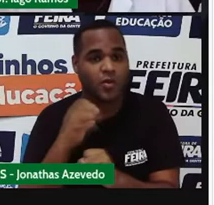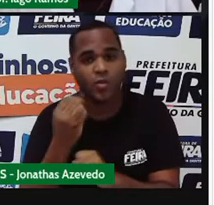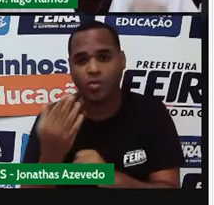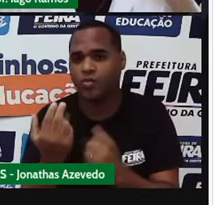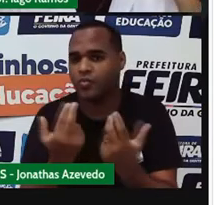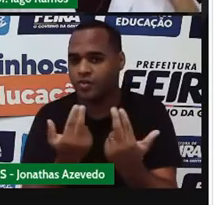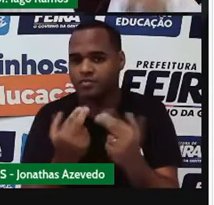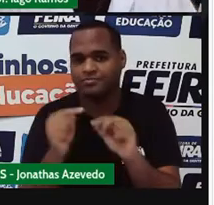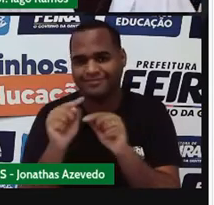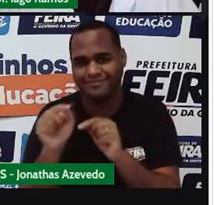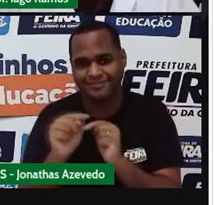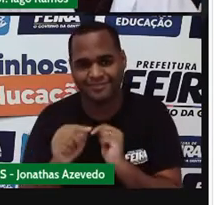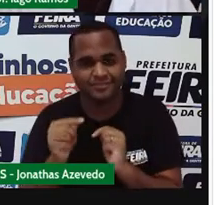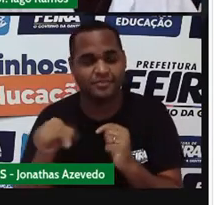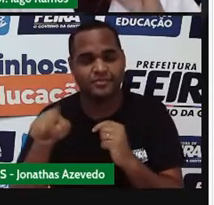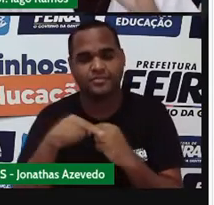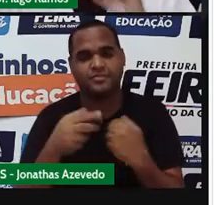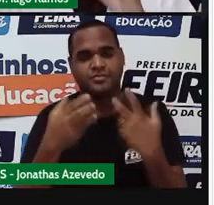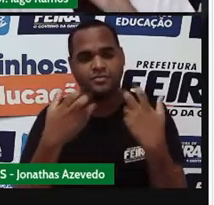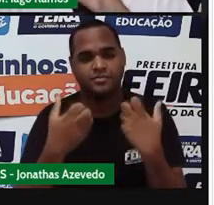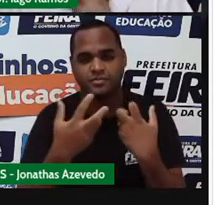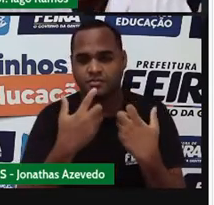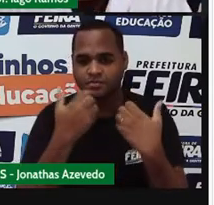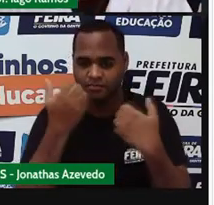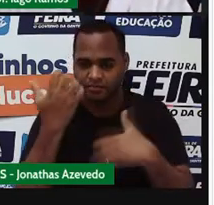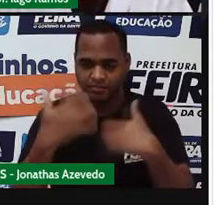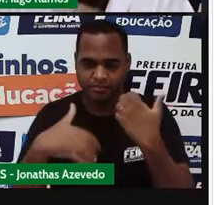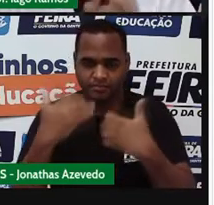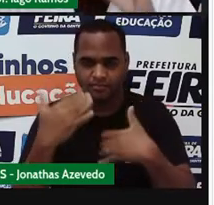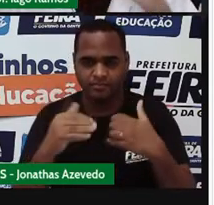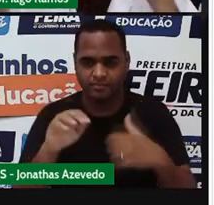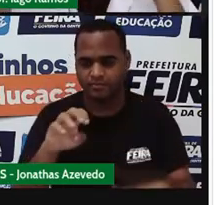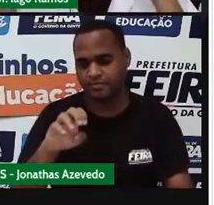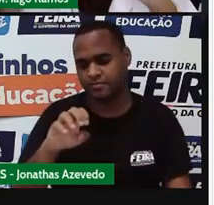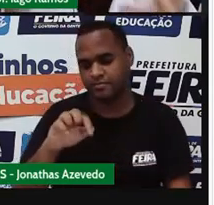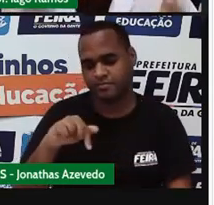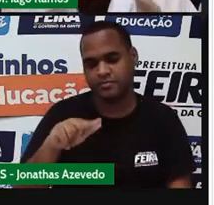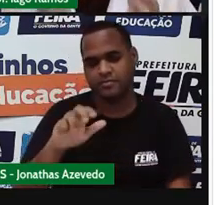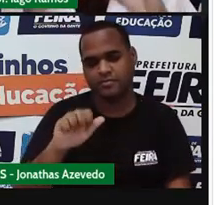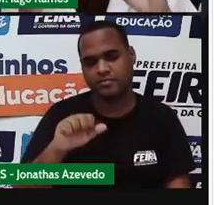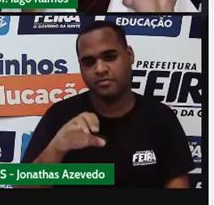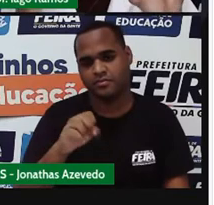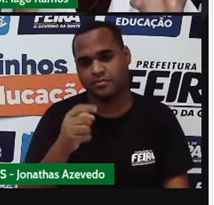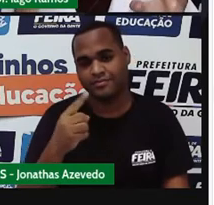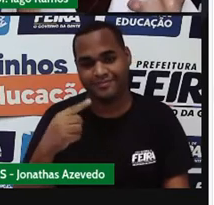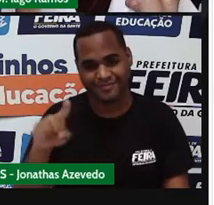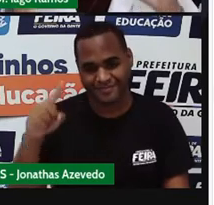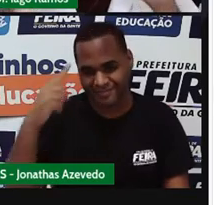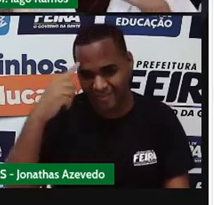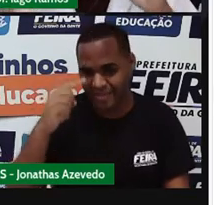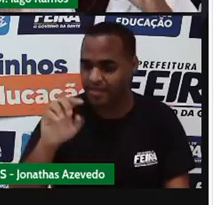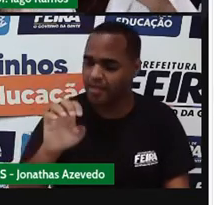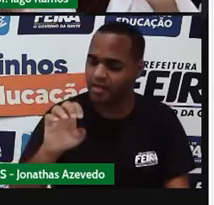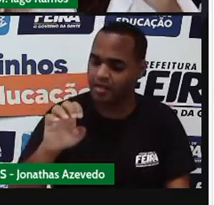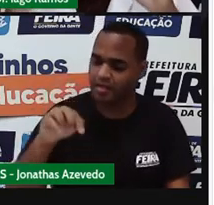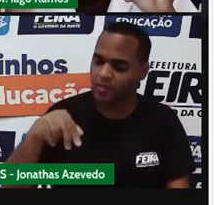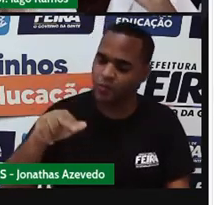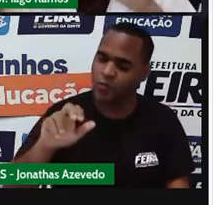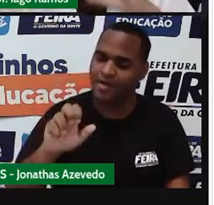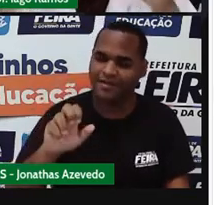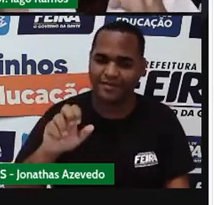igualdade, a gente tá falando de equação. E essa primeira parte da palavra equa, né?